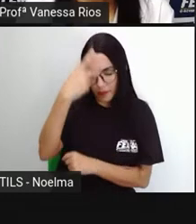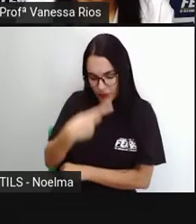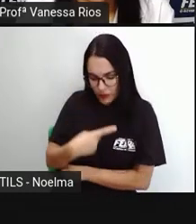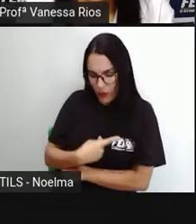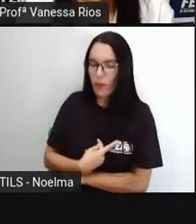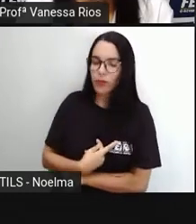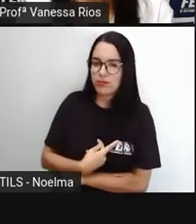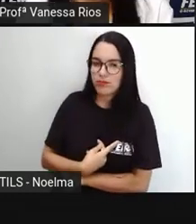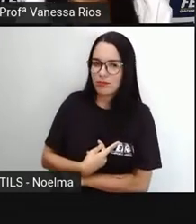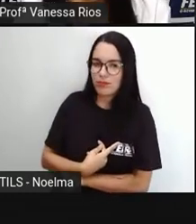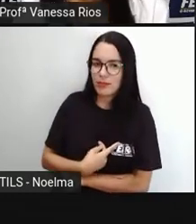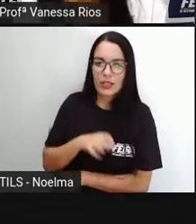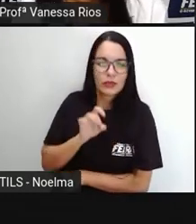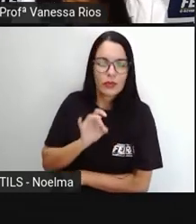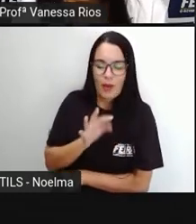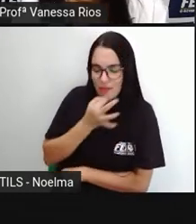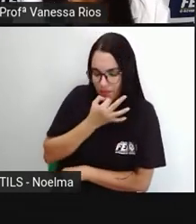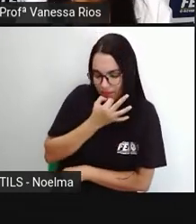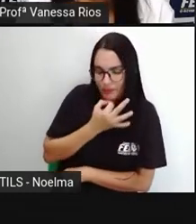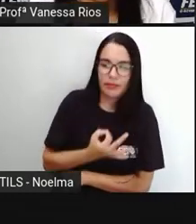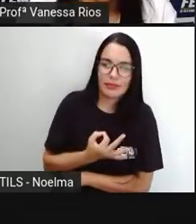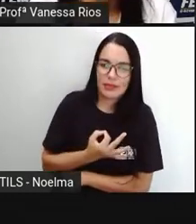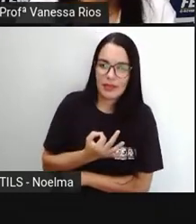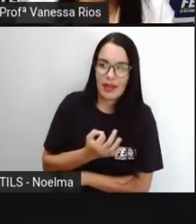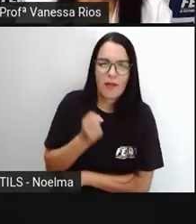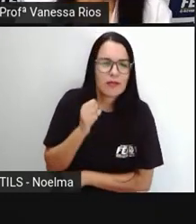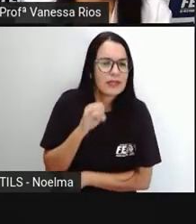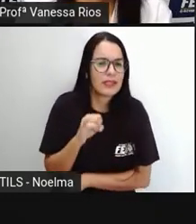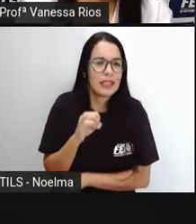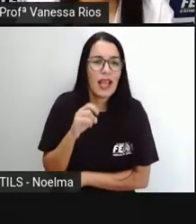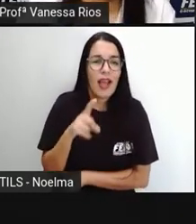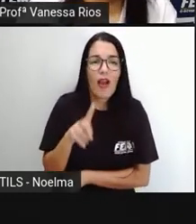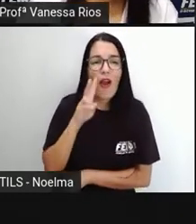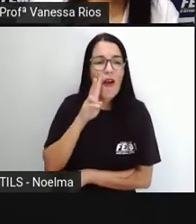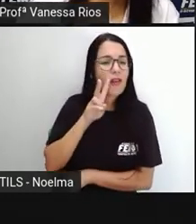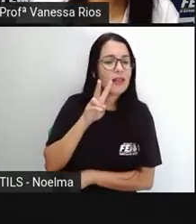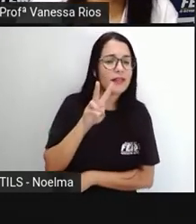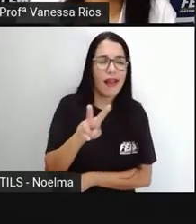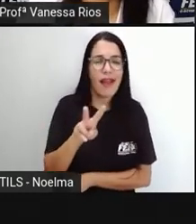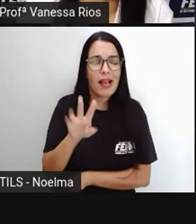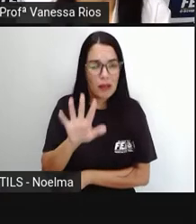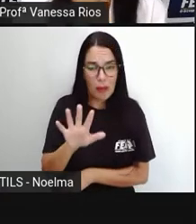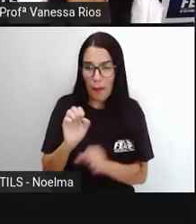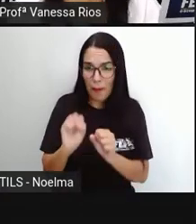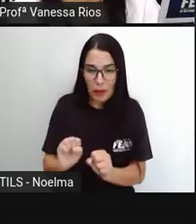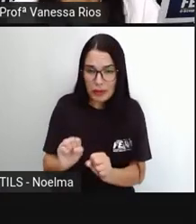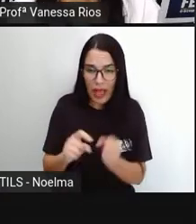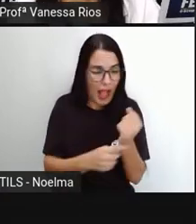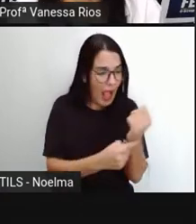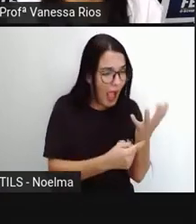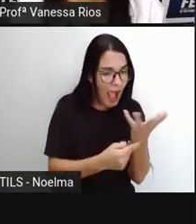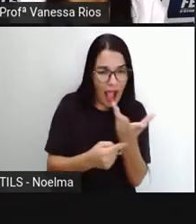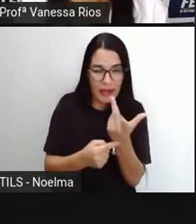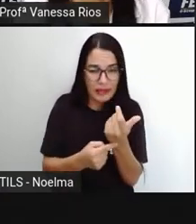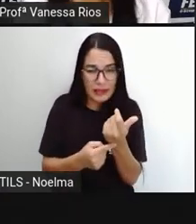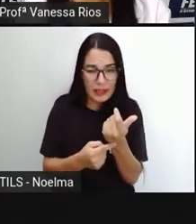ao admirar, ao observar, ao olhar, a mesma obra artística, a mesma dança, ao ler o